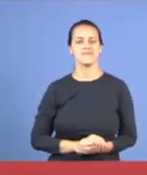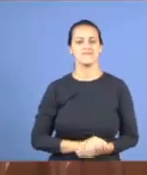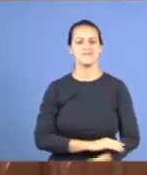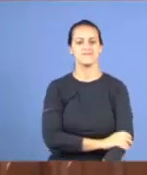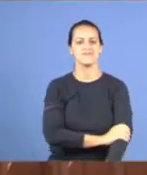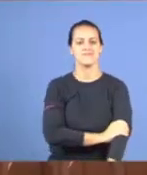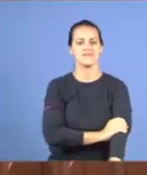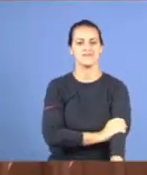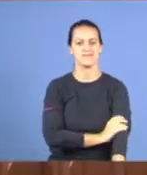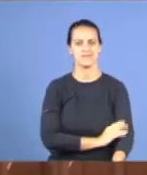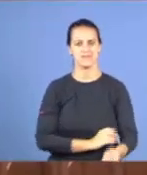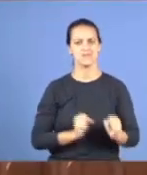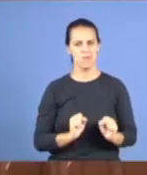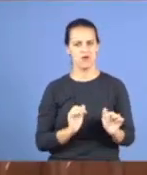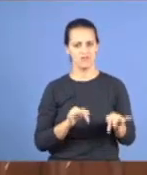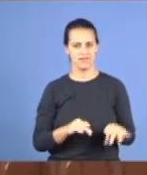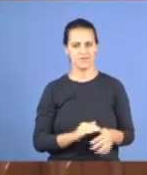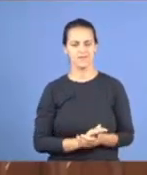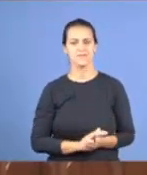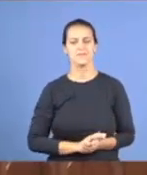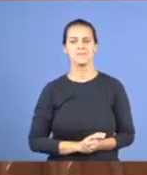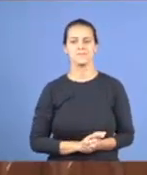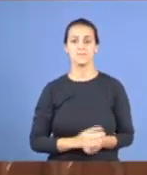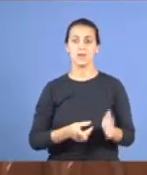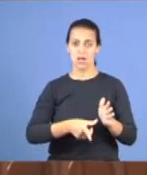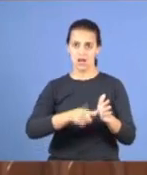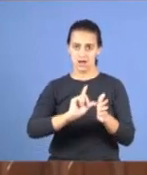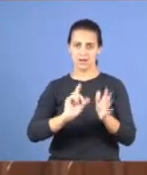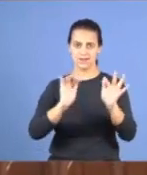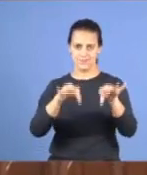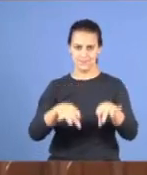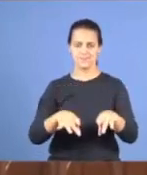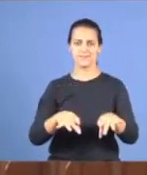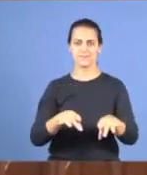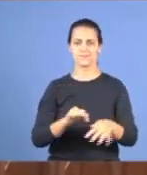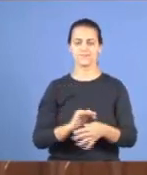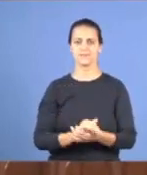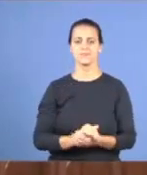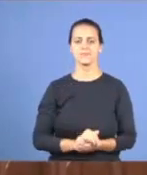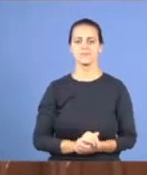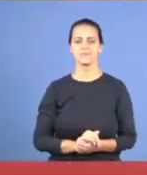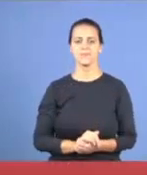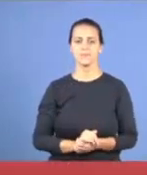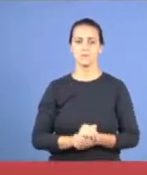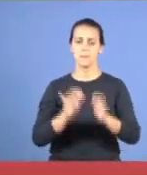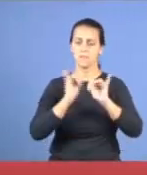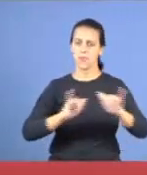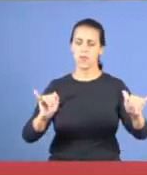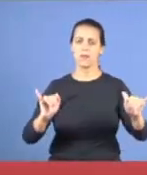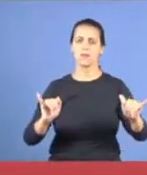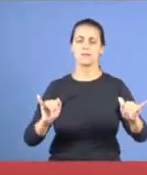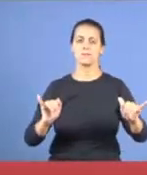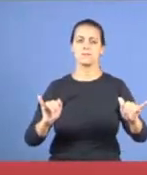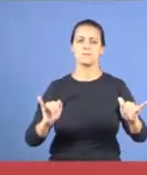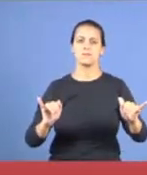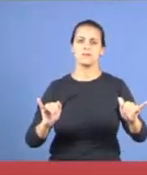podemos encerrar, vamos encerrar, mas então, antes de encerrar, é dizer aos nossos irmãos,